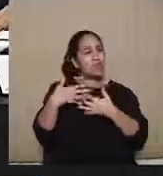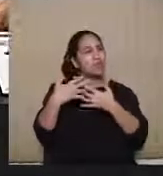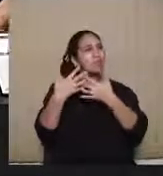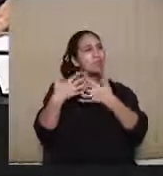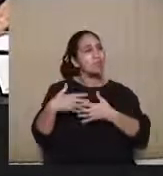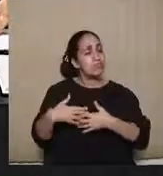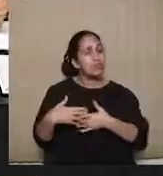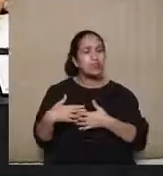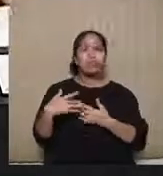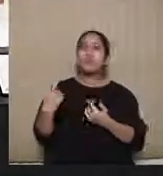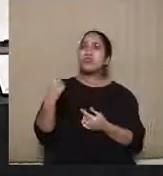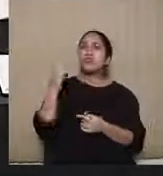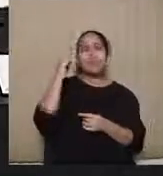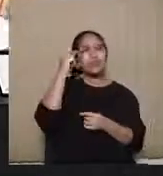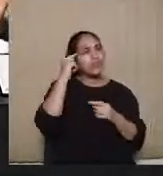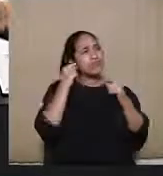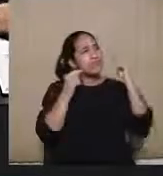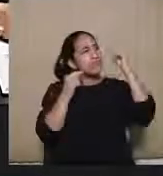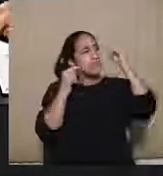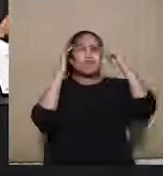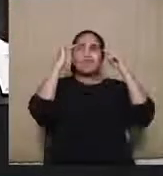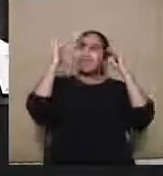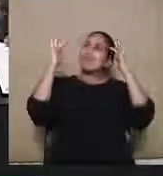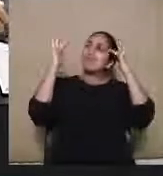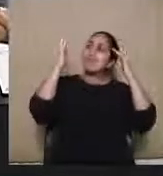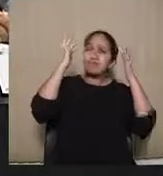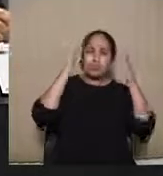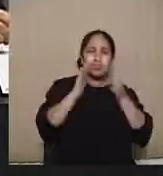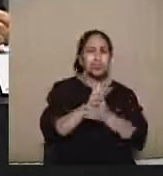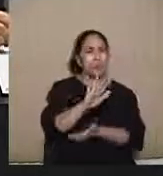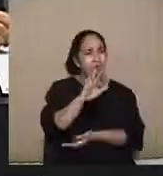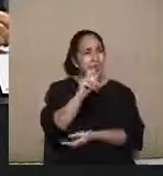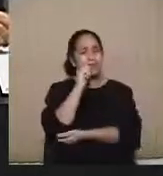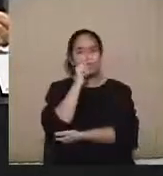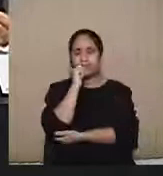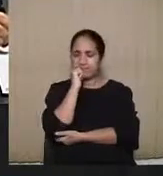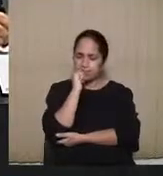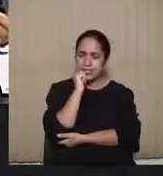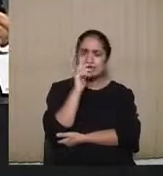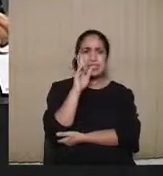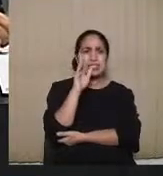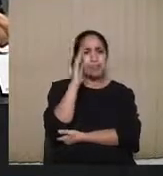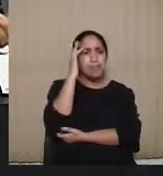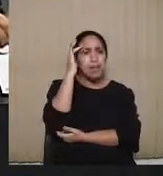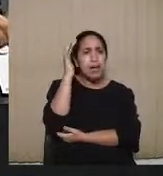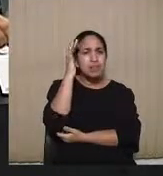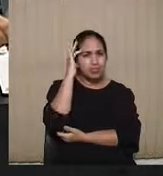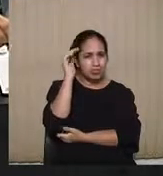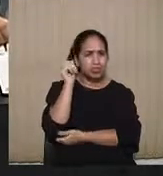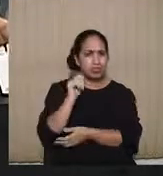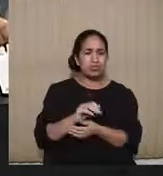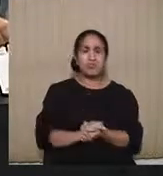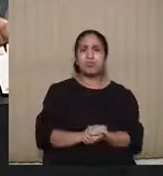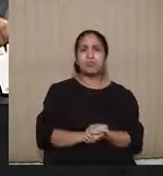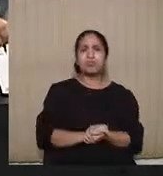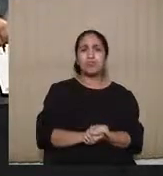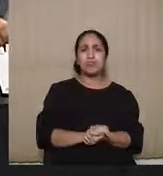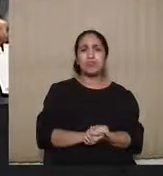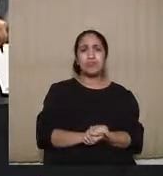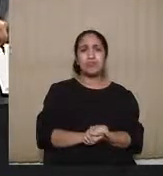pelas nossas cabeças nos últimos tempos. O que eu fico imaginando é a possibilidade de a gente imaginar um